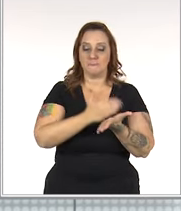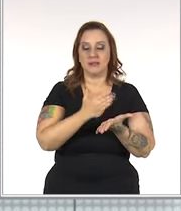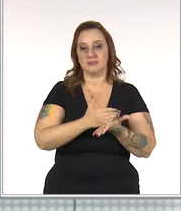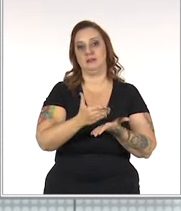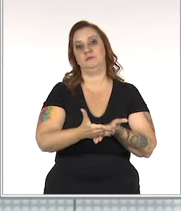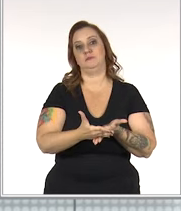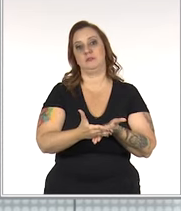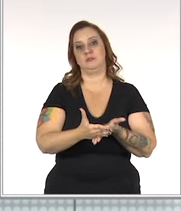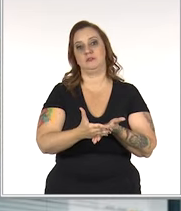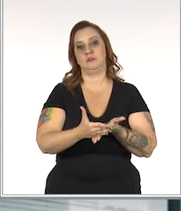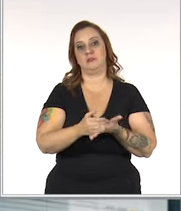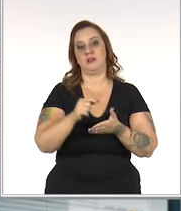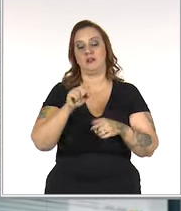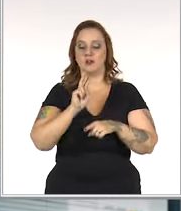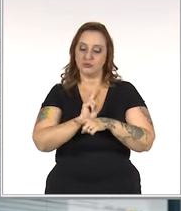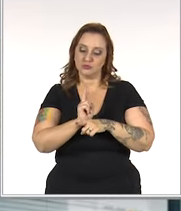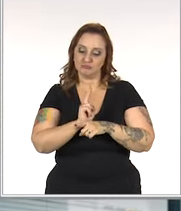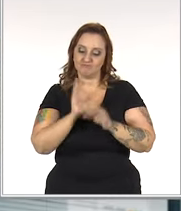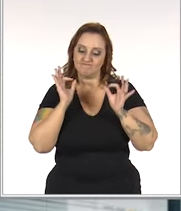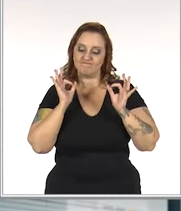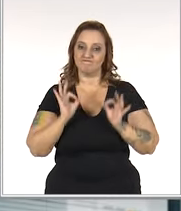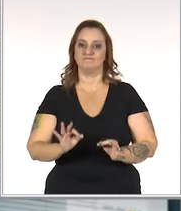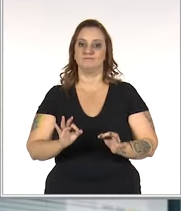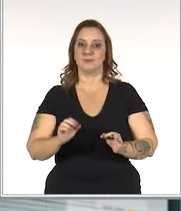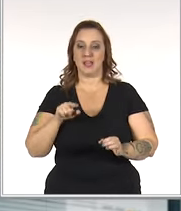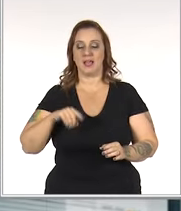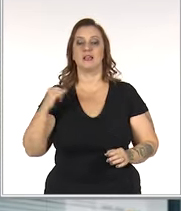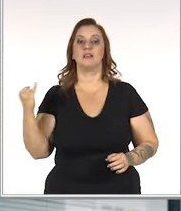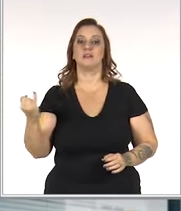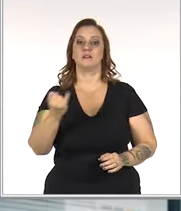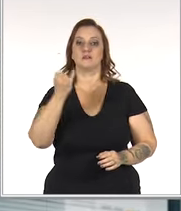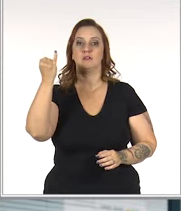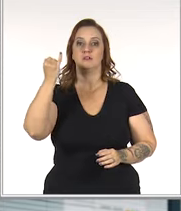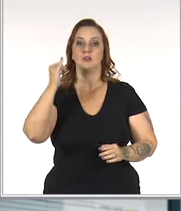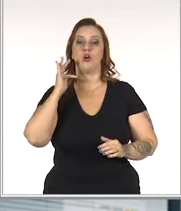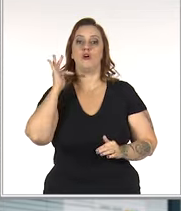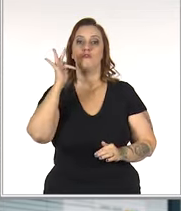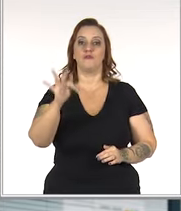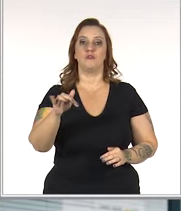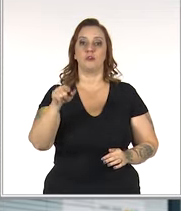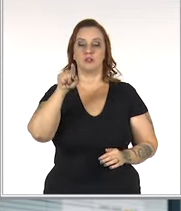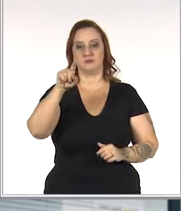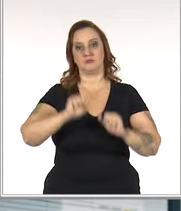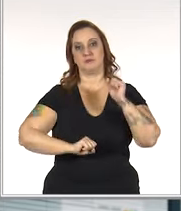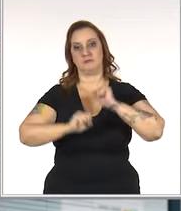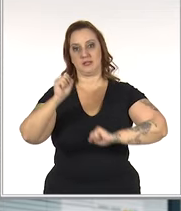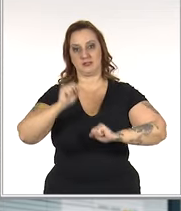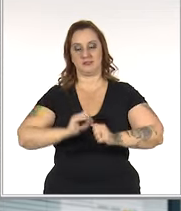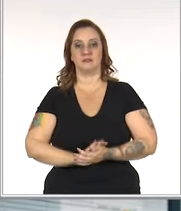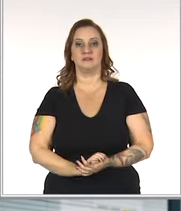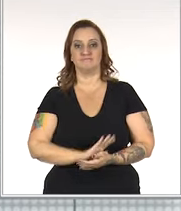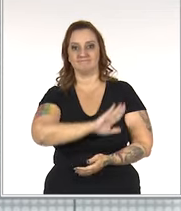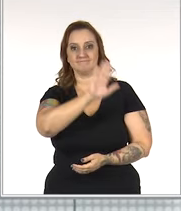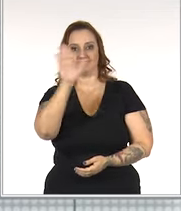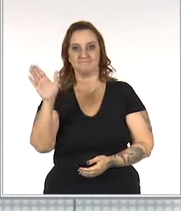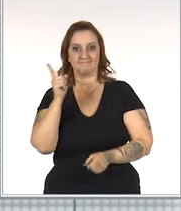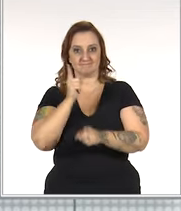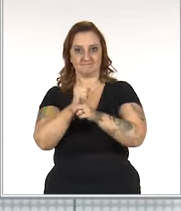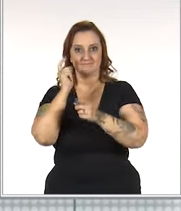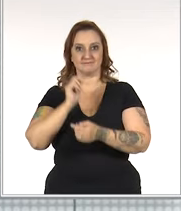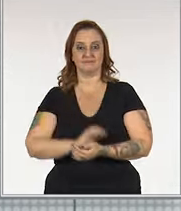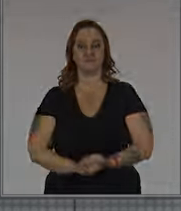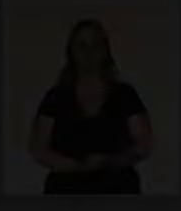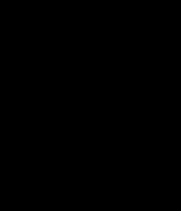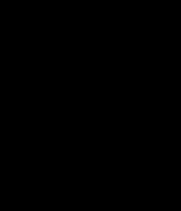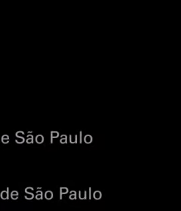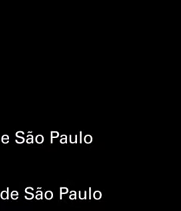nos parcelamentos. Fazer uma correta gestão financeira é fundamental para o futuro do seu empreendimento. Até a